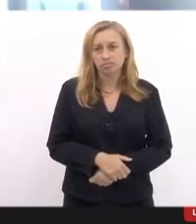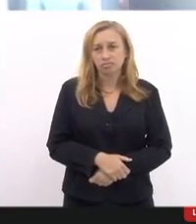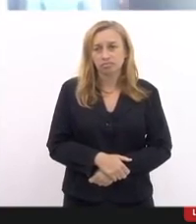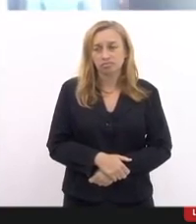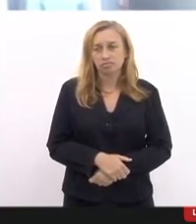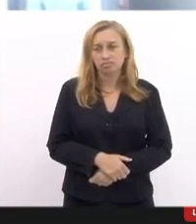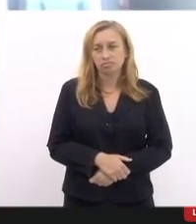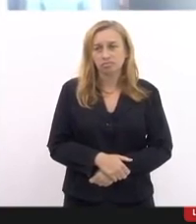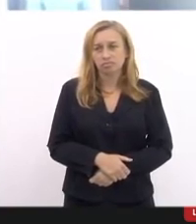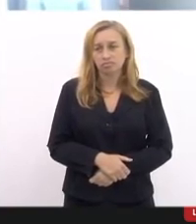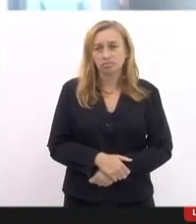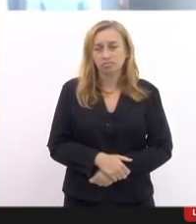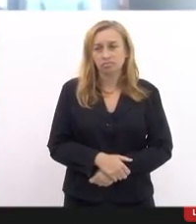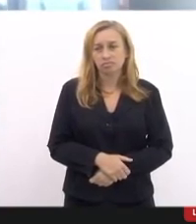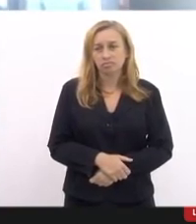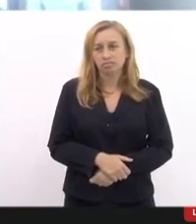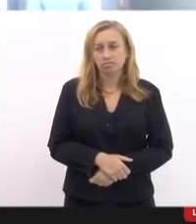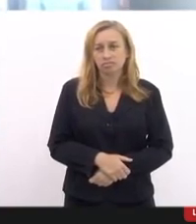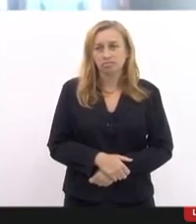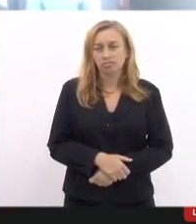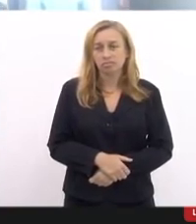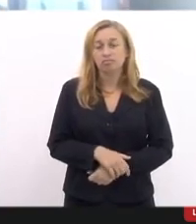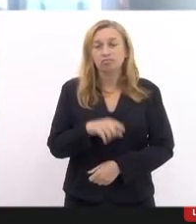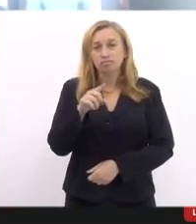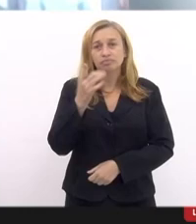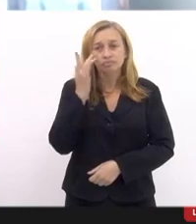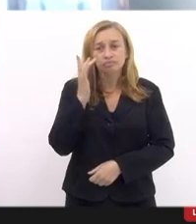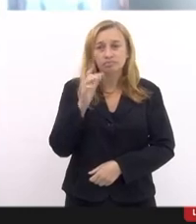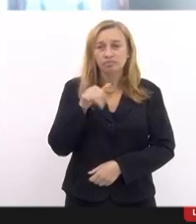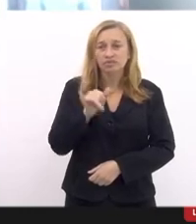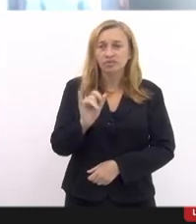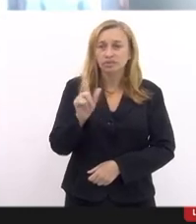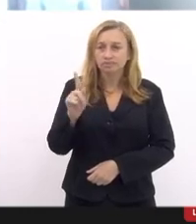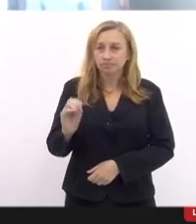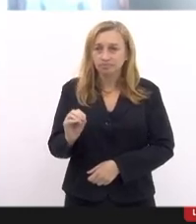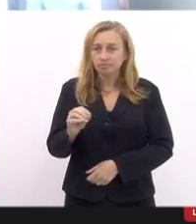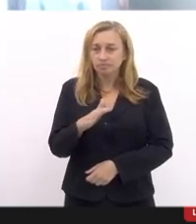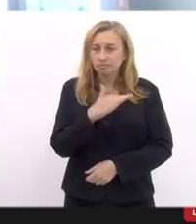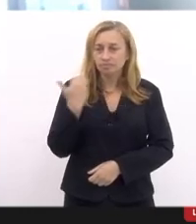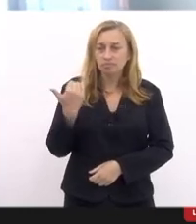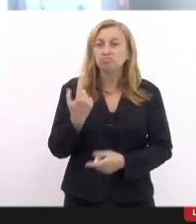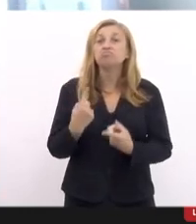Andresa, até se você atribui, por que você acha que o Iago foi assassinado?